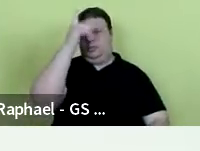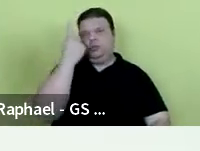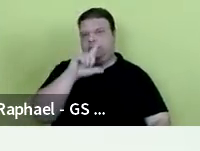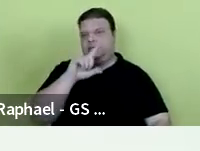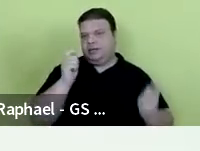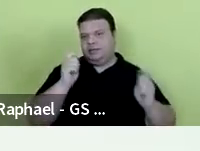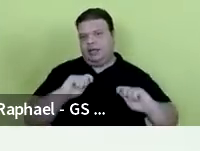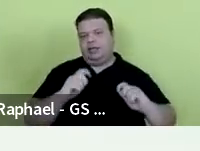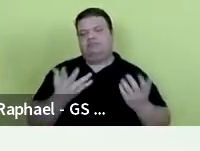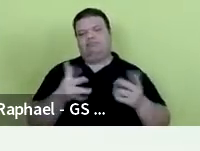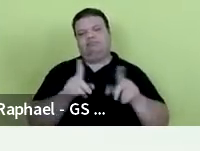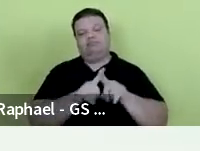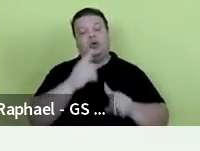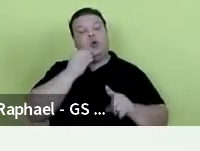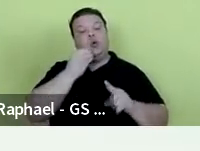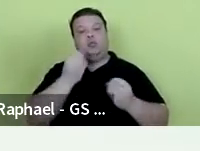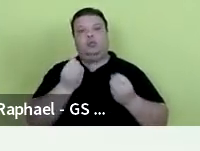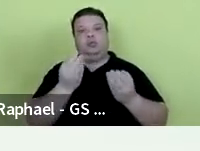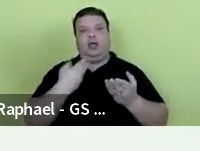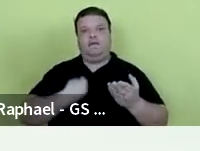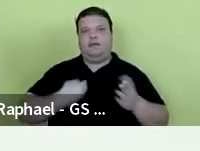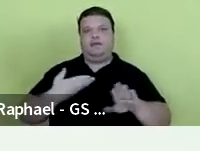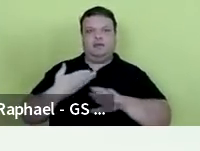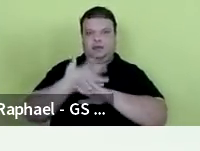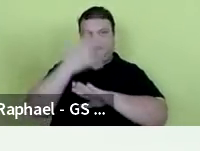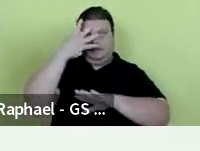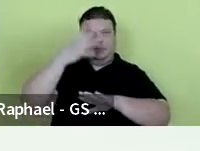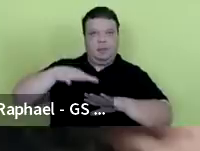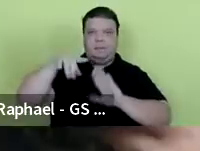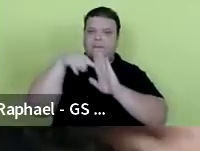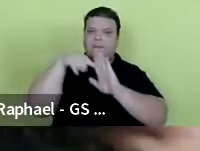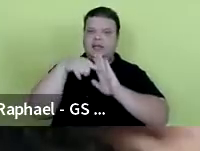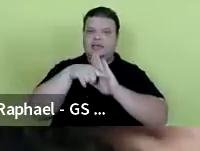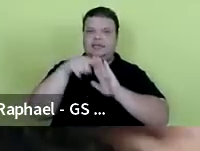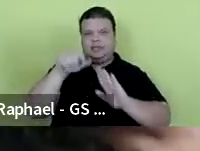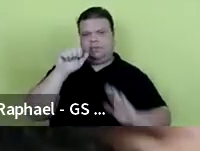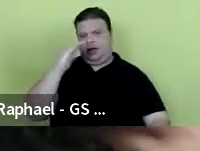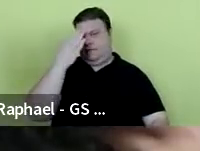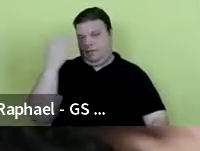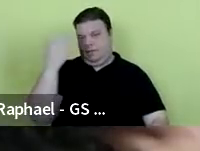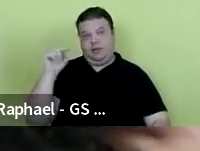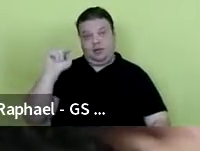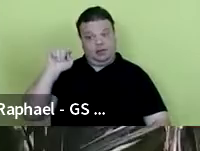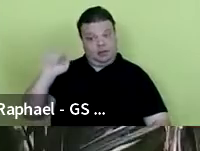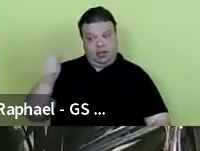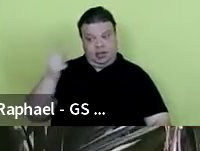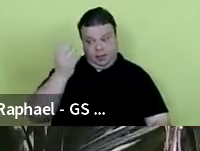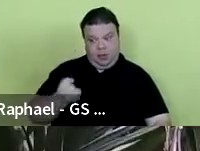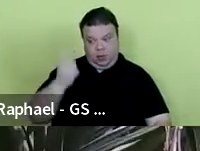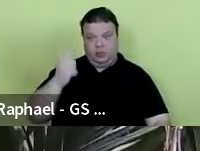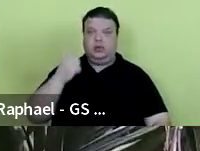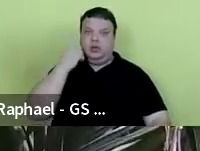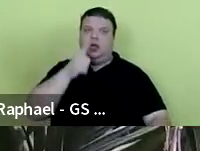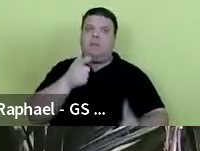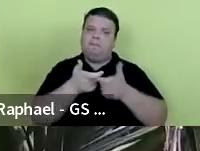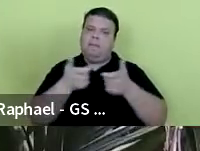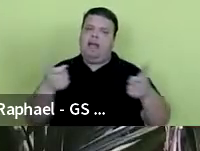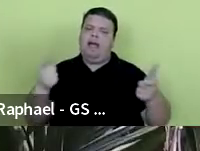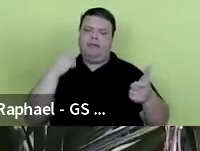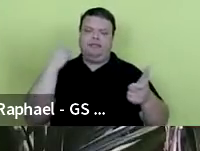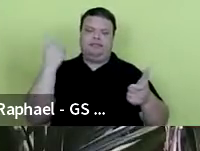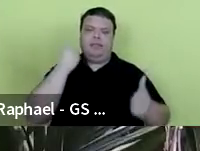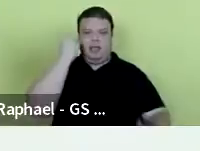A oportunidade de convivência com pesquisadores de renome faz com que esse bolsista amplie cada vez mais as suas